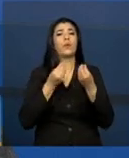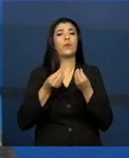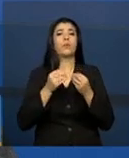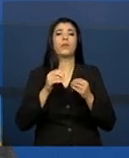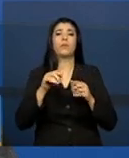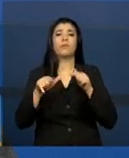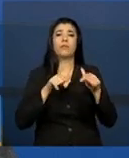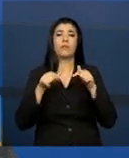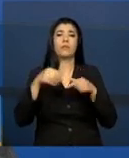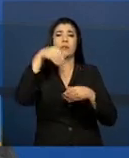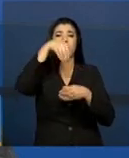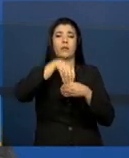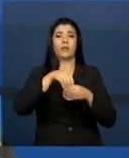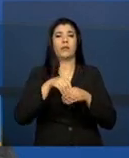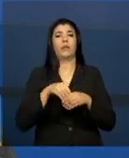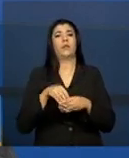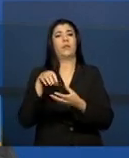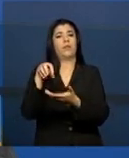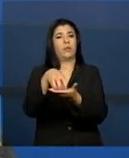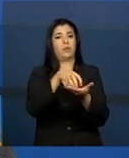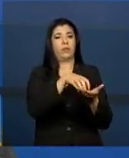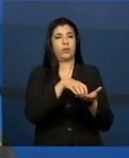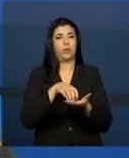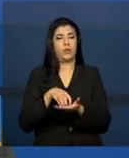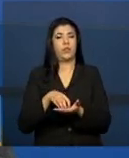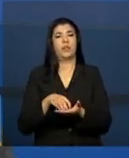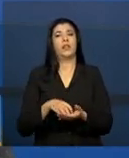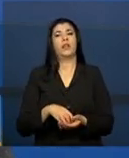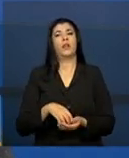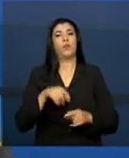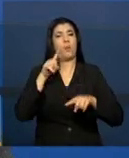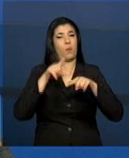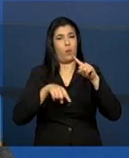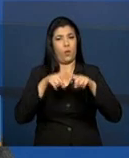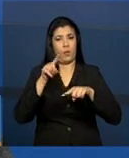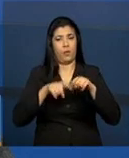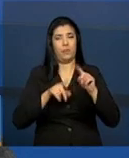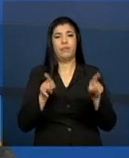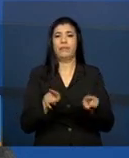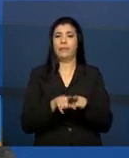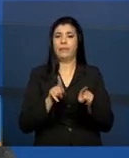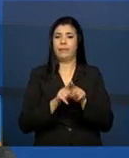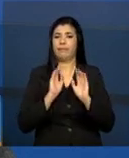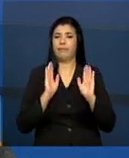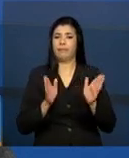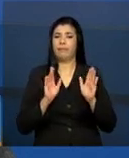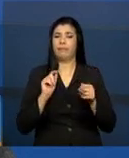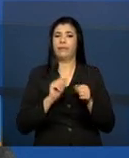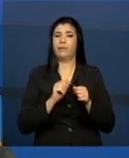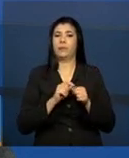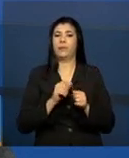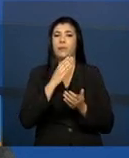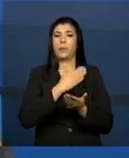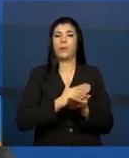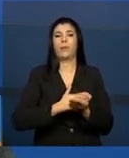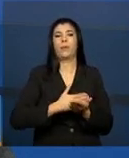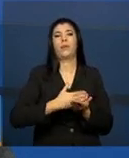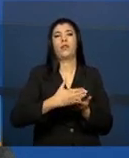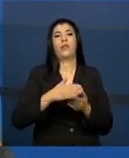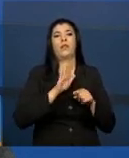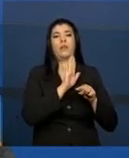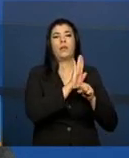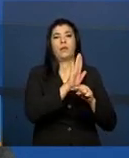unidades, os instrumentos que já vinham sendo utilizados nestas unidades e a partir daí, então, com a